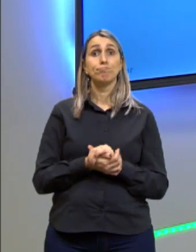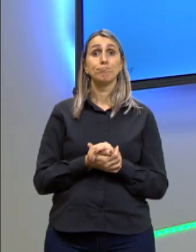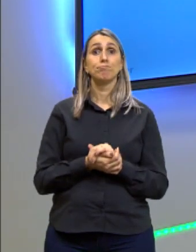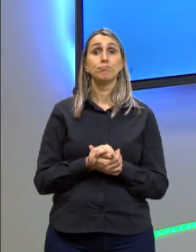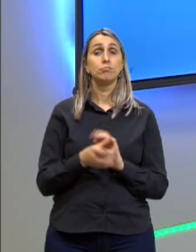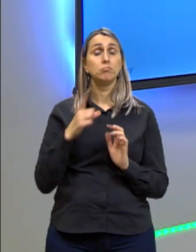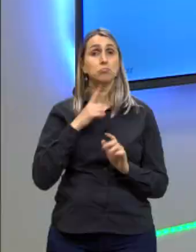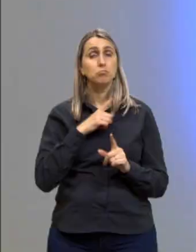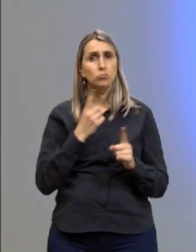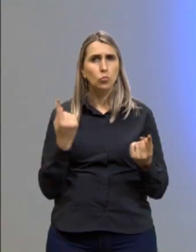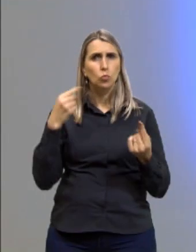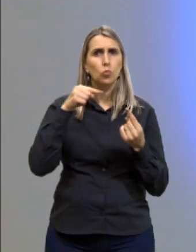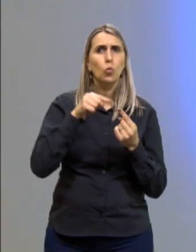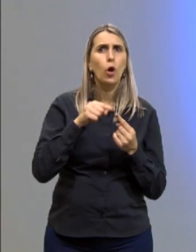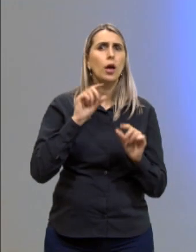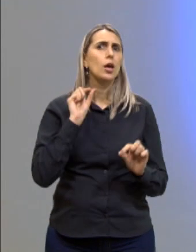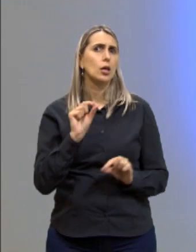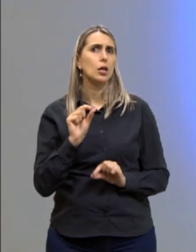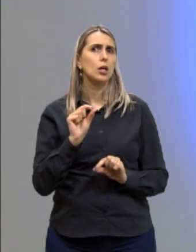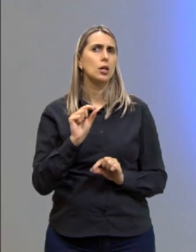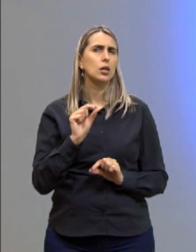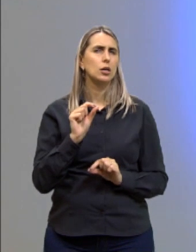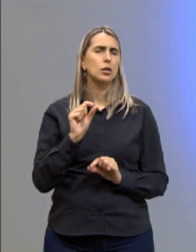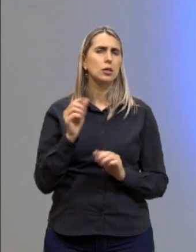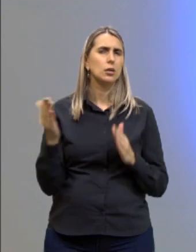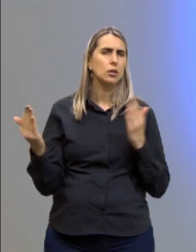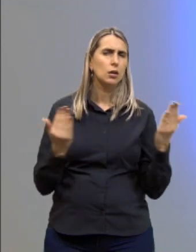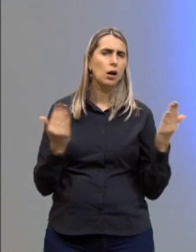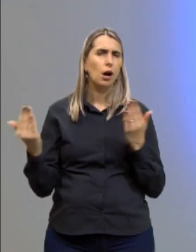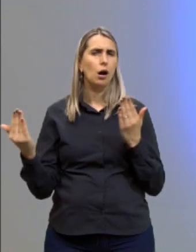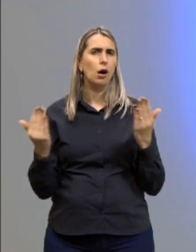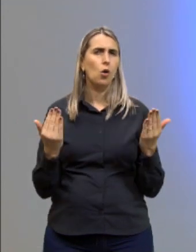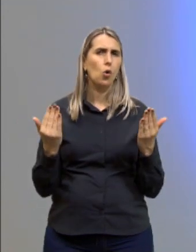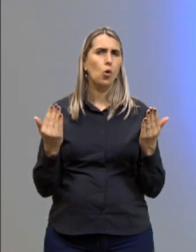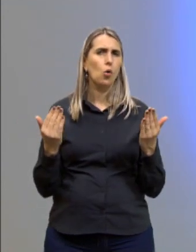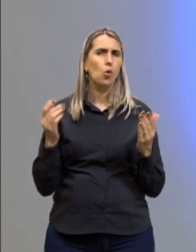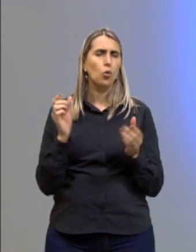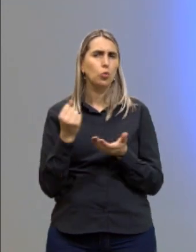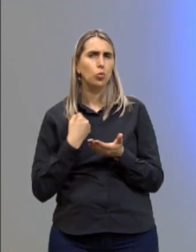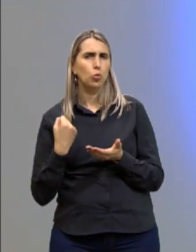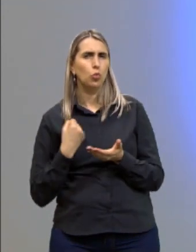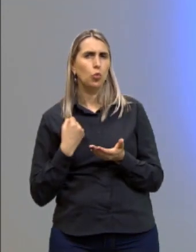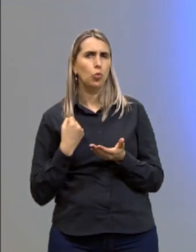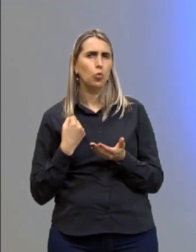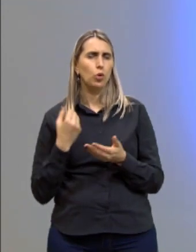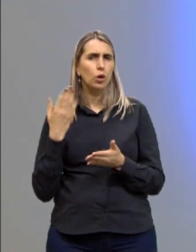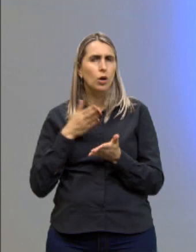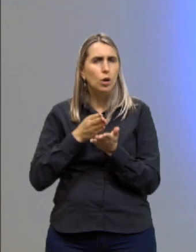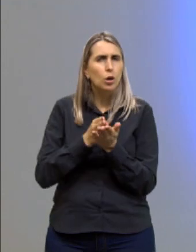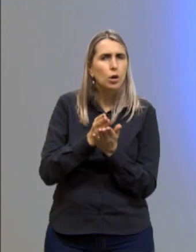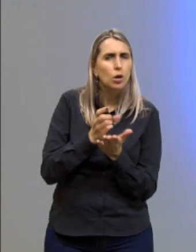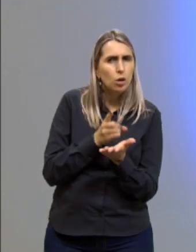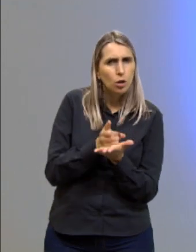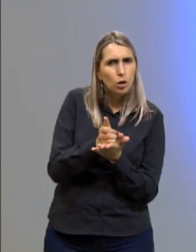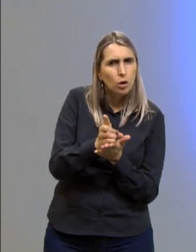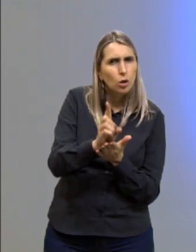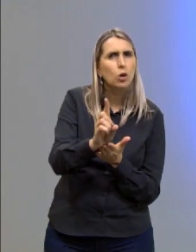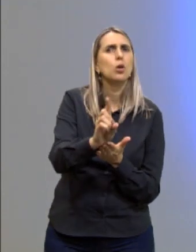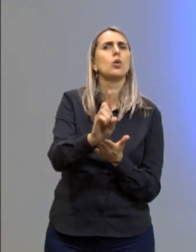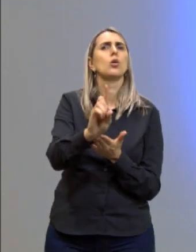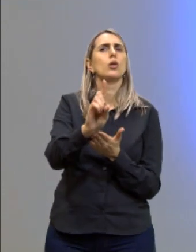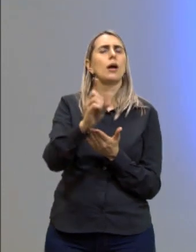Tendo em vista que lateralidade do algoritmo direciona o indivíduo